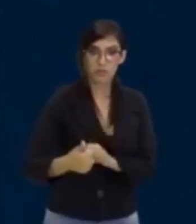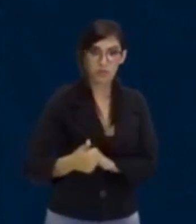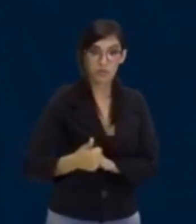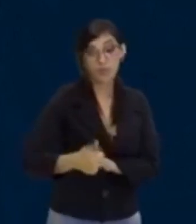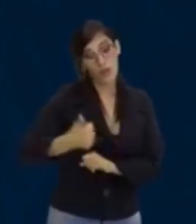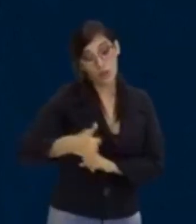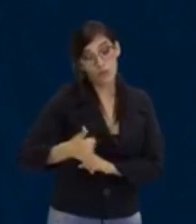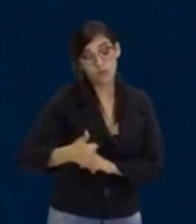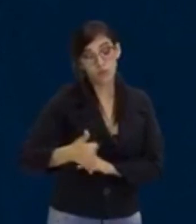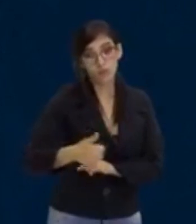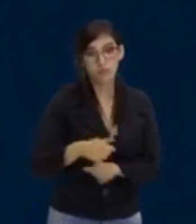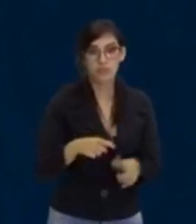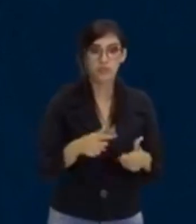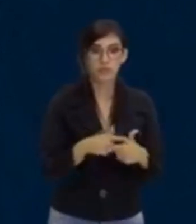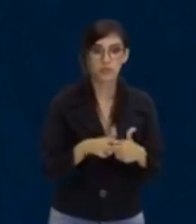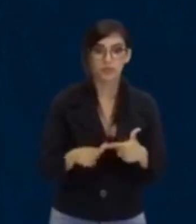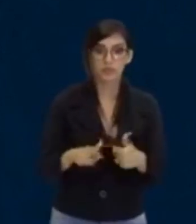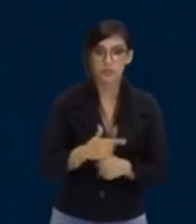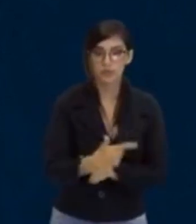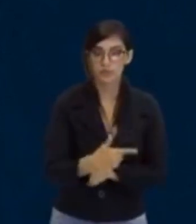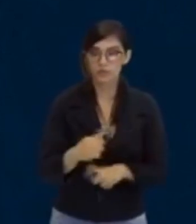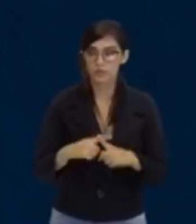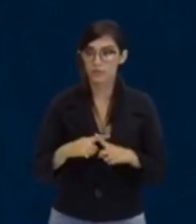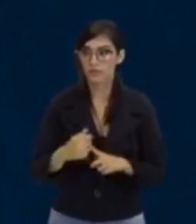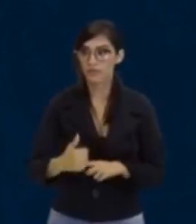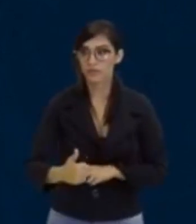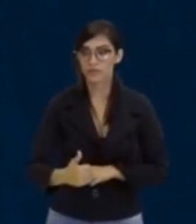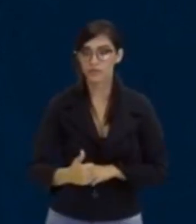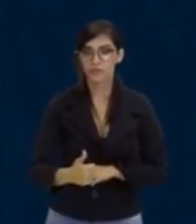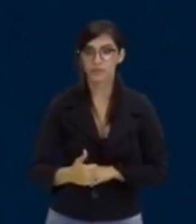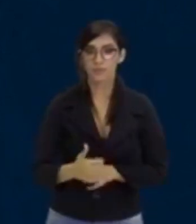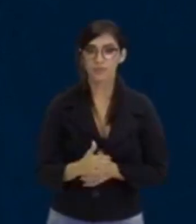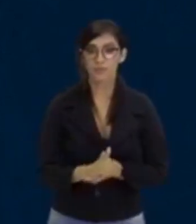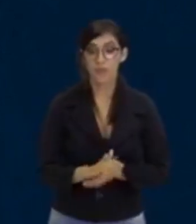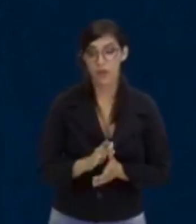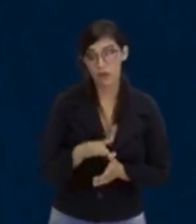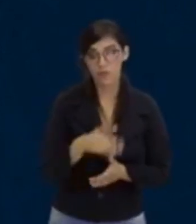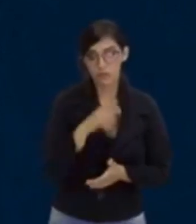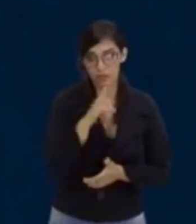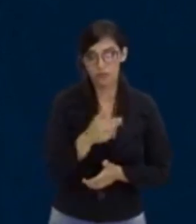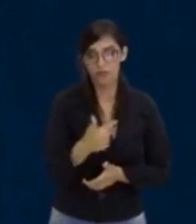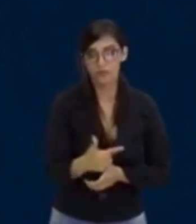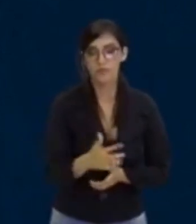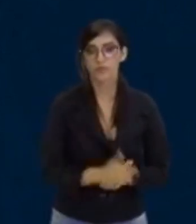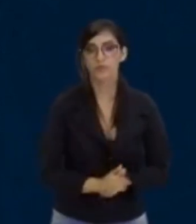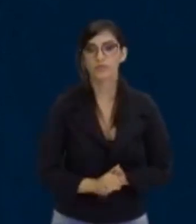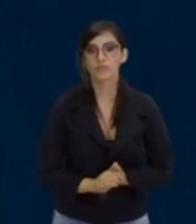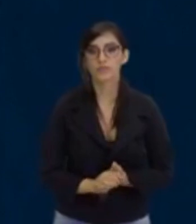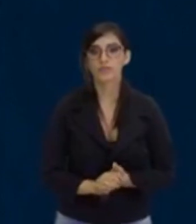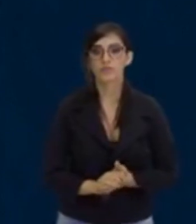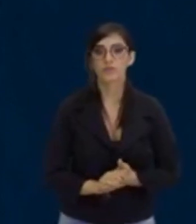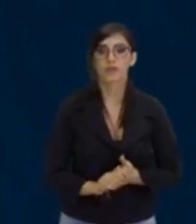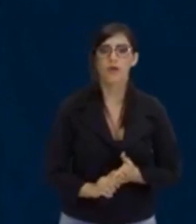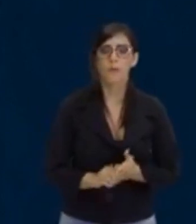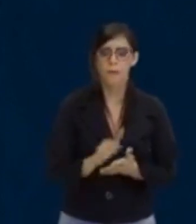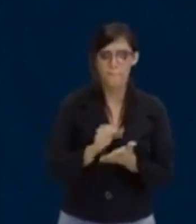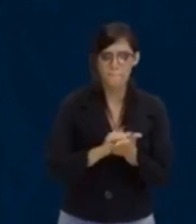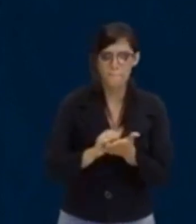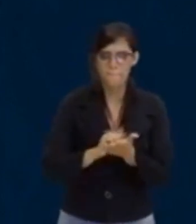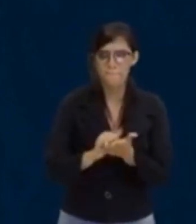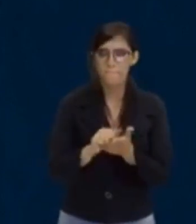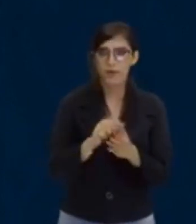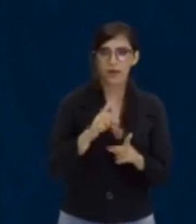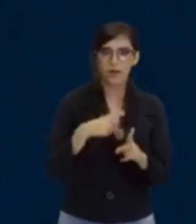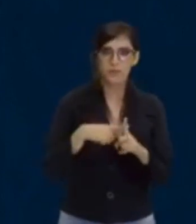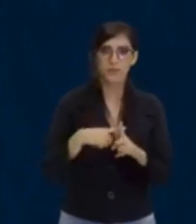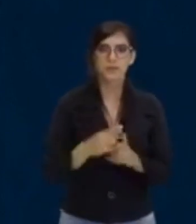sobre, 2 vezes 1, 2. Olha, professor, primeiro, a gente pode apagar esse mais daqui. Vamos apagar esse mais daqui. Como é que